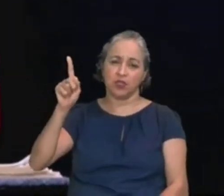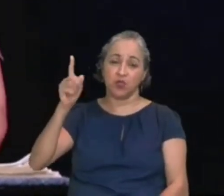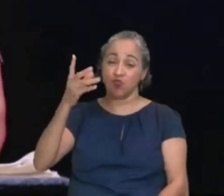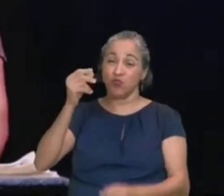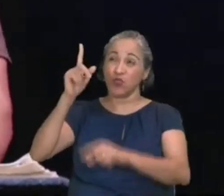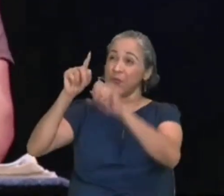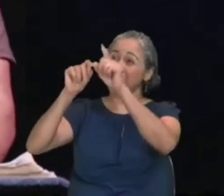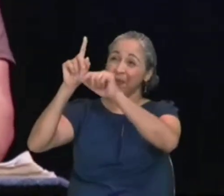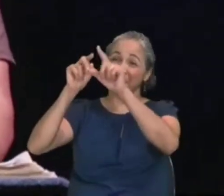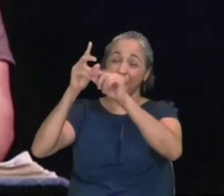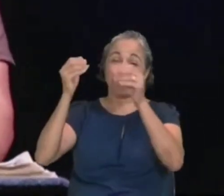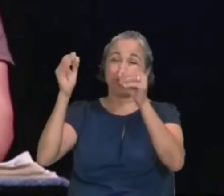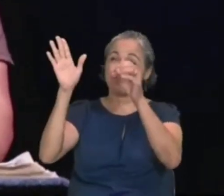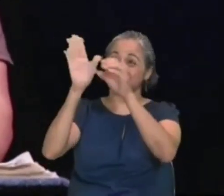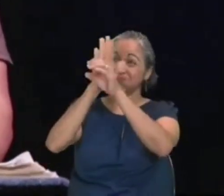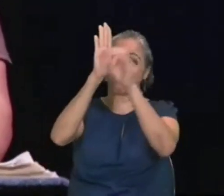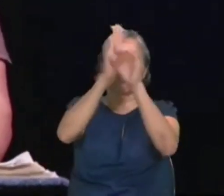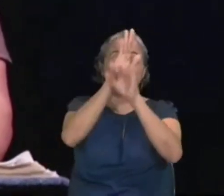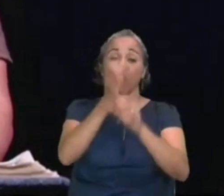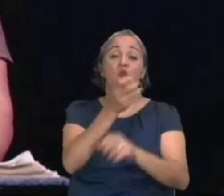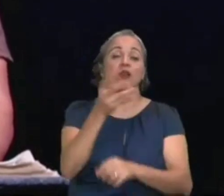e sabe o que a Bíblia diz?